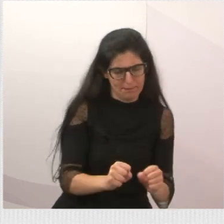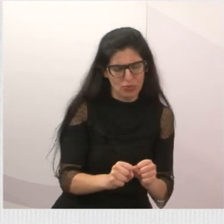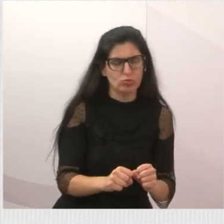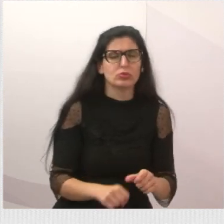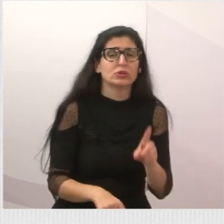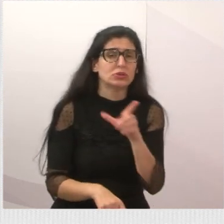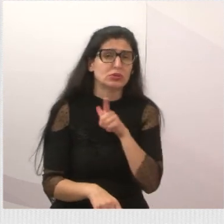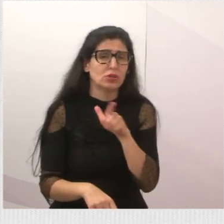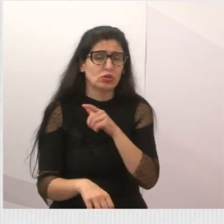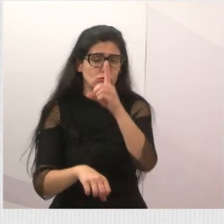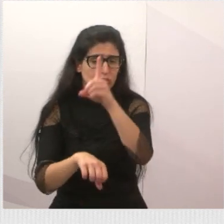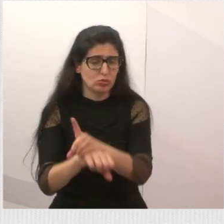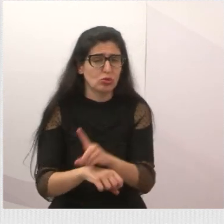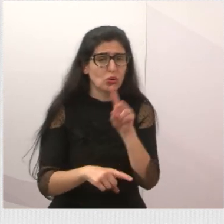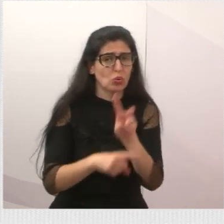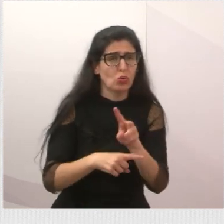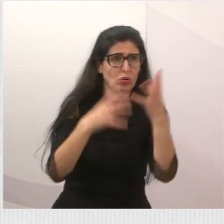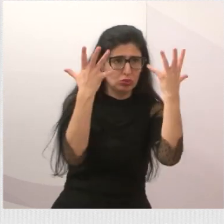Proteção aos Animais,